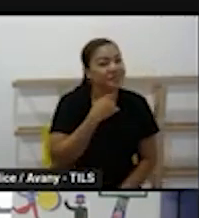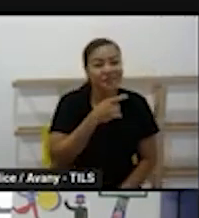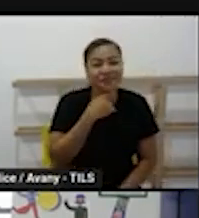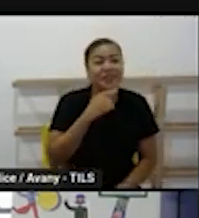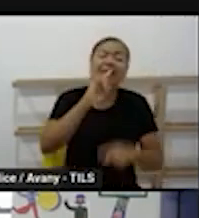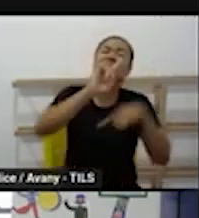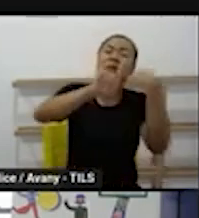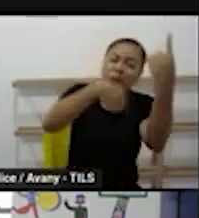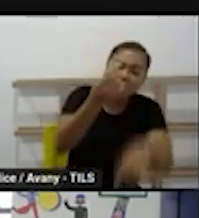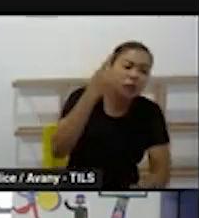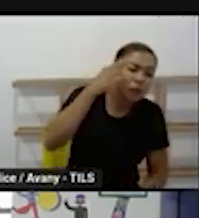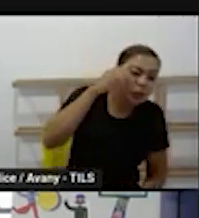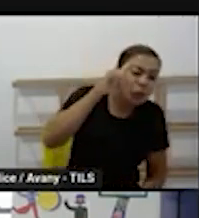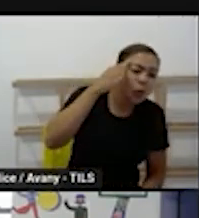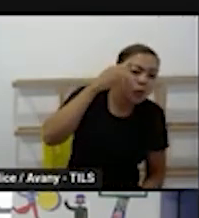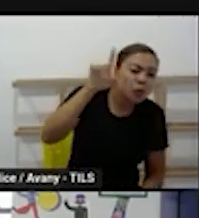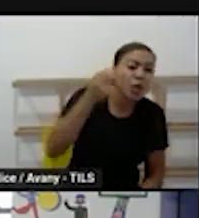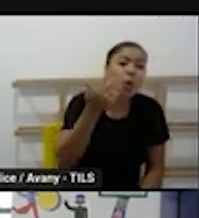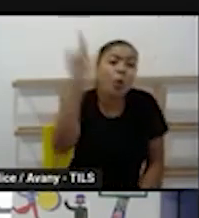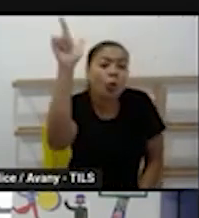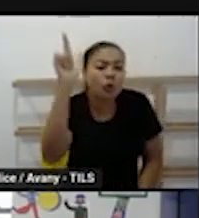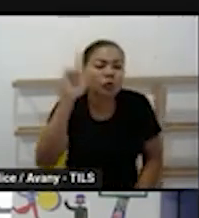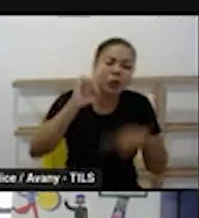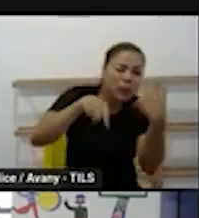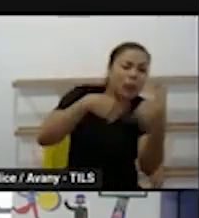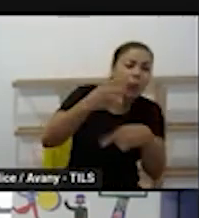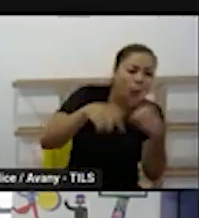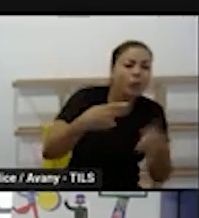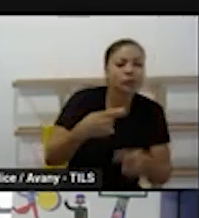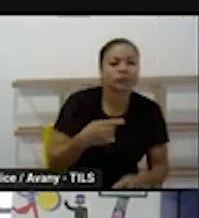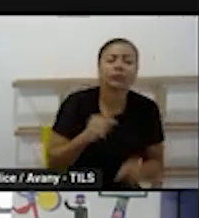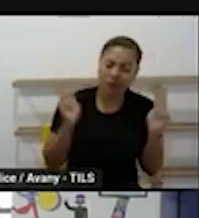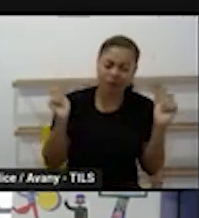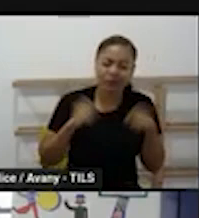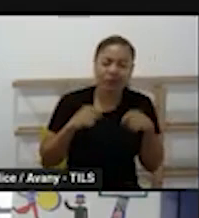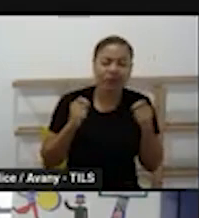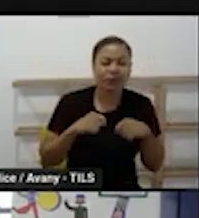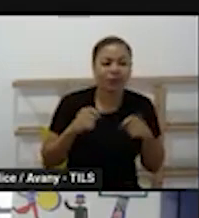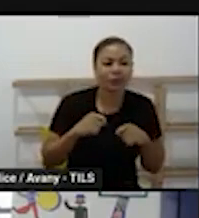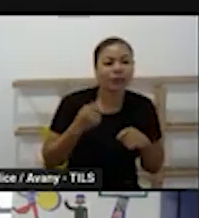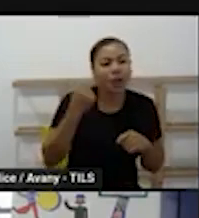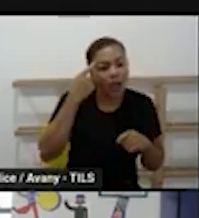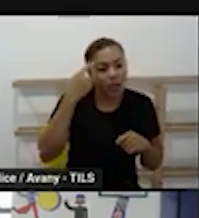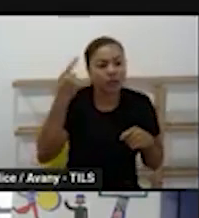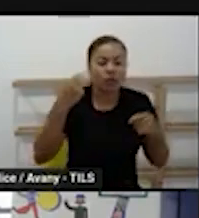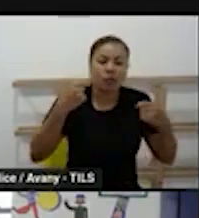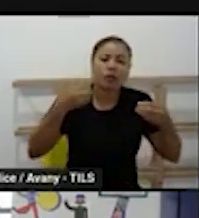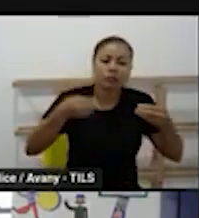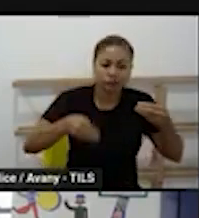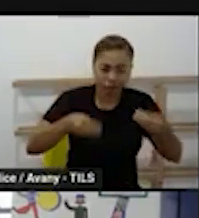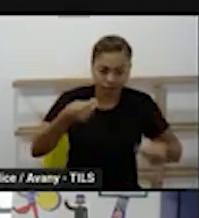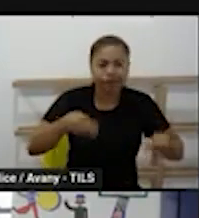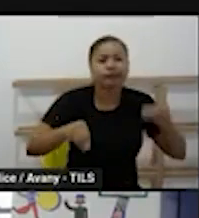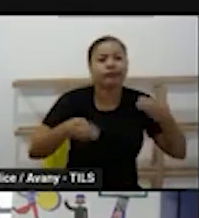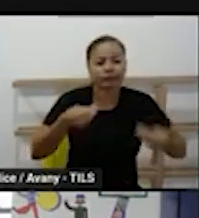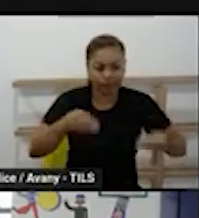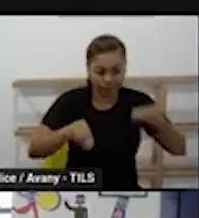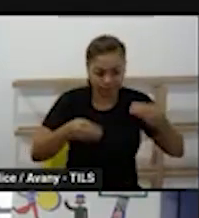dia ou então vamos jogar para o próximo planejamento que a gente já viu que não deu certo então essa flexibilidade que o planejamento tem